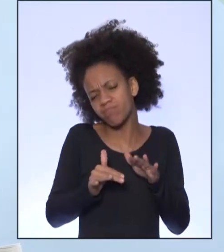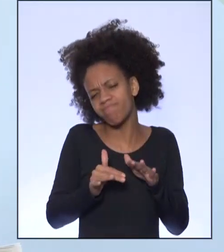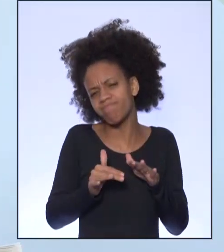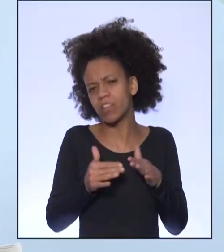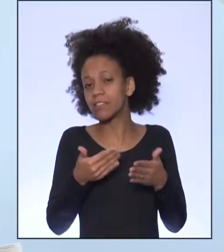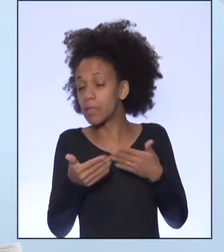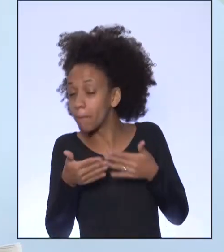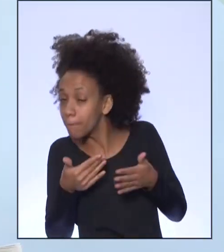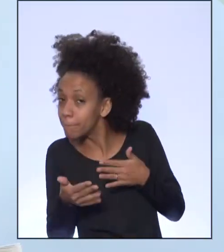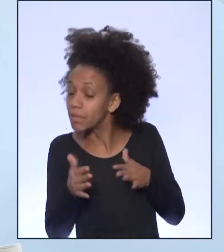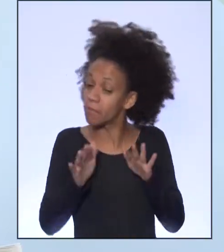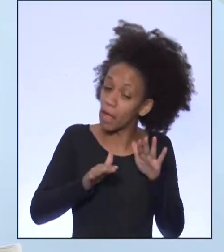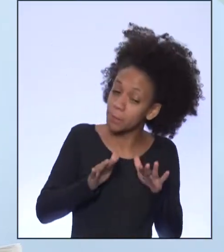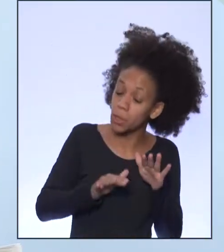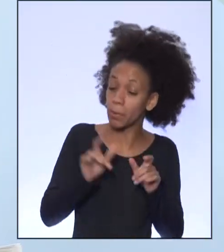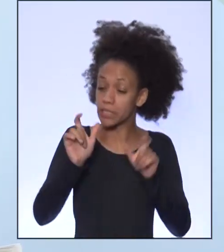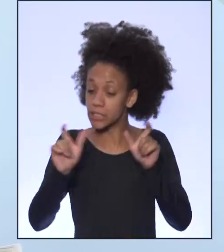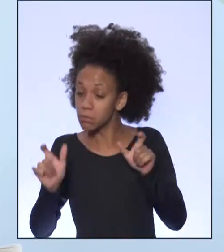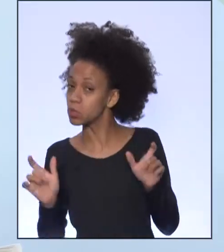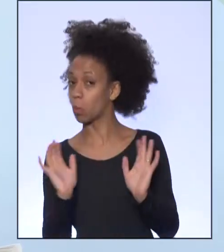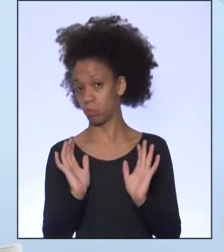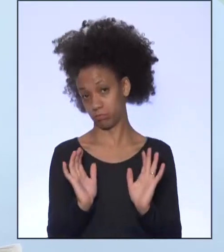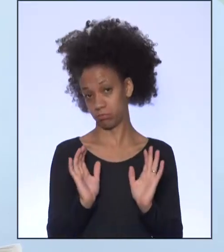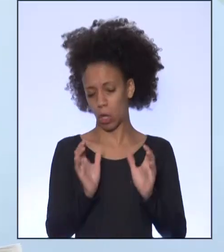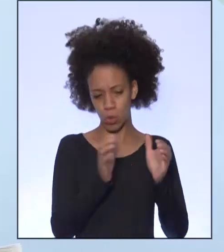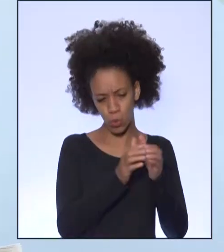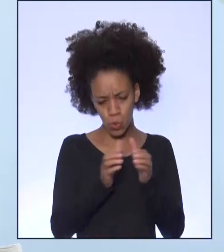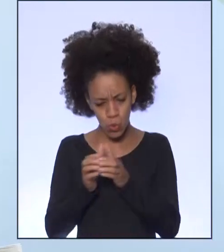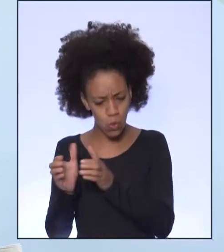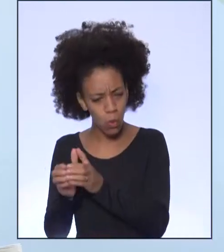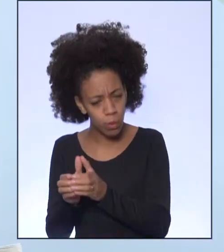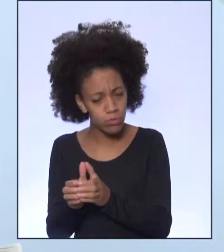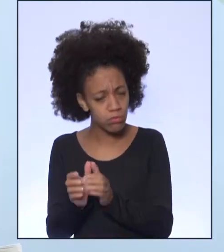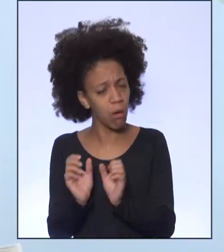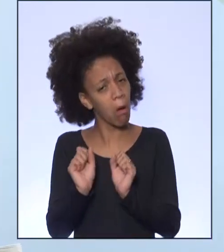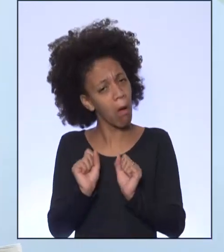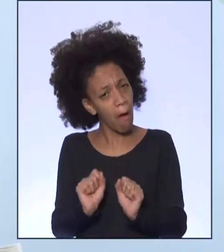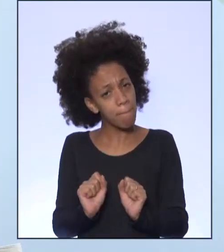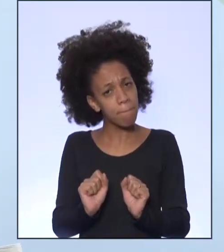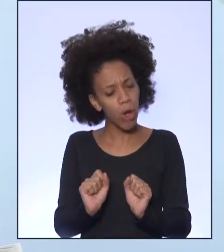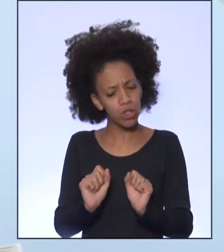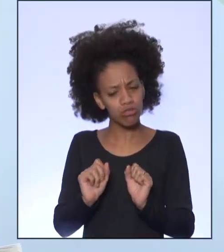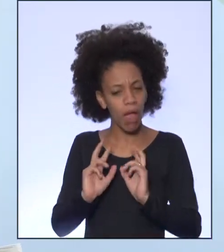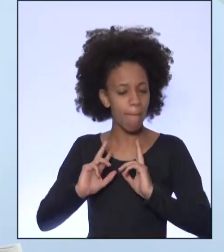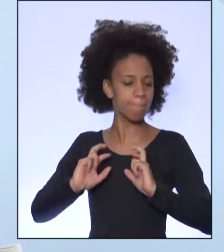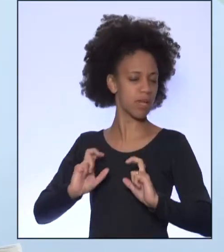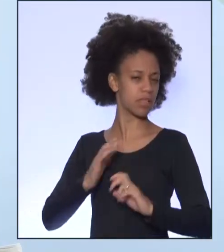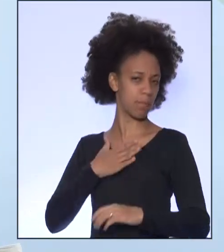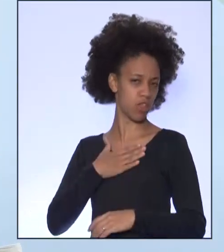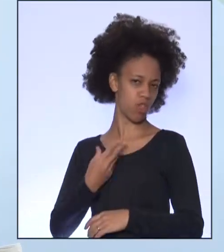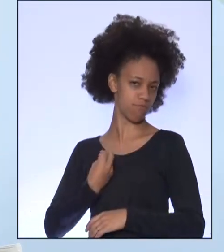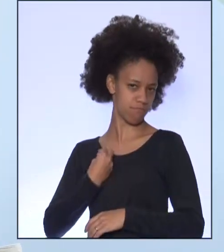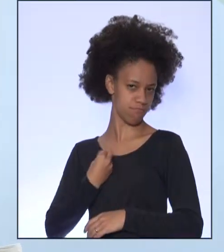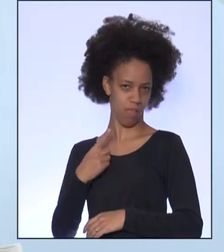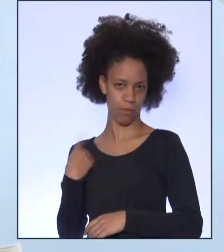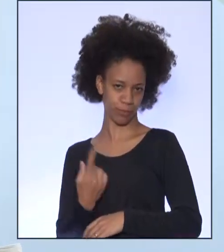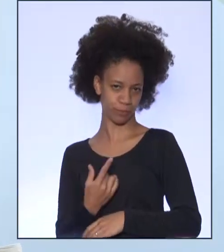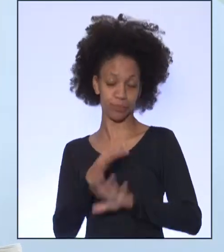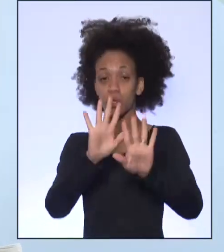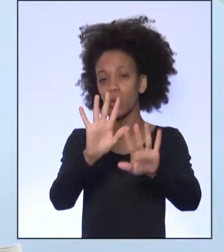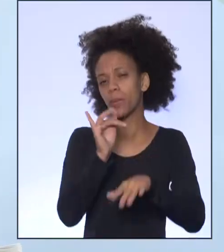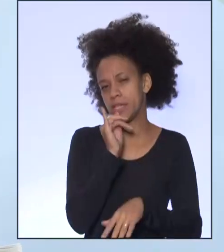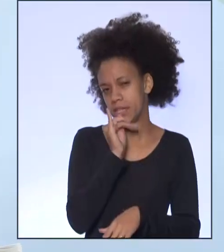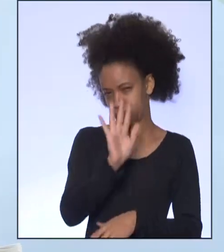dos grupos. Então, a gente pode olhar para os nossos exemplos pessoais. Então, eu, por exemplo,